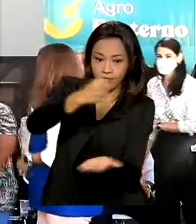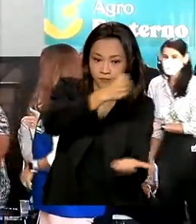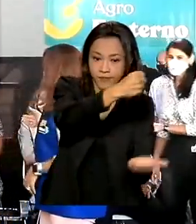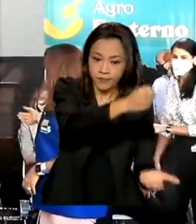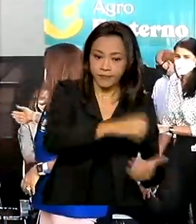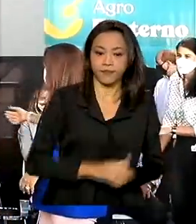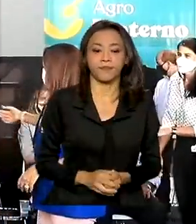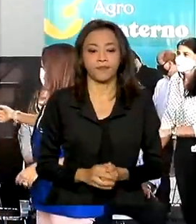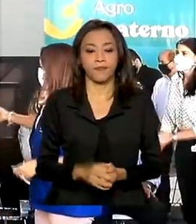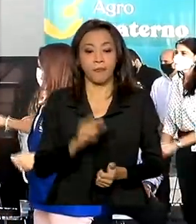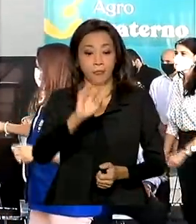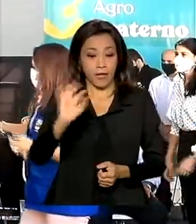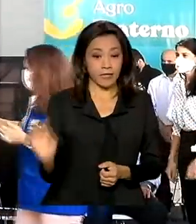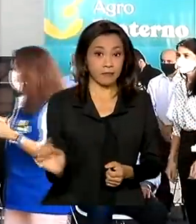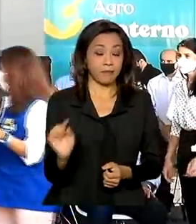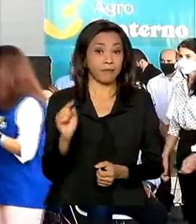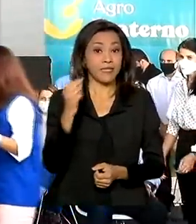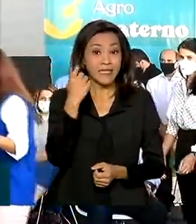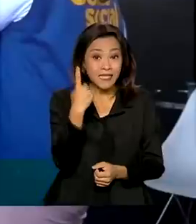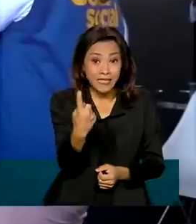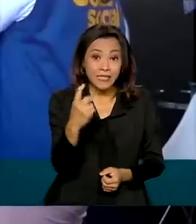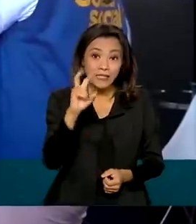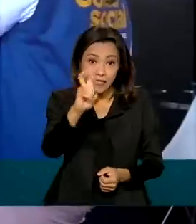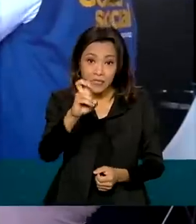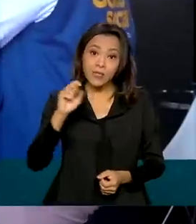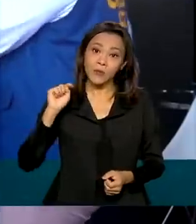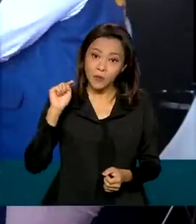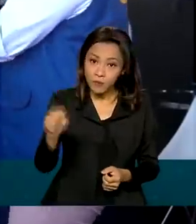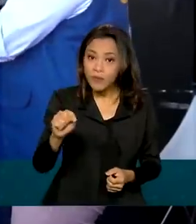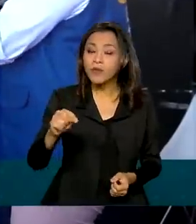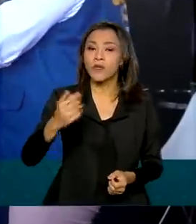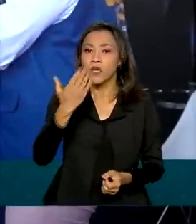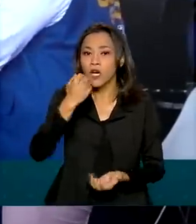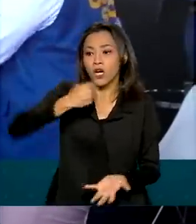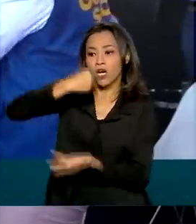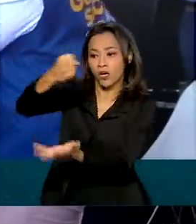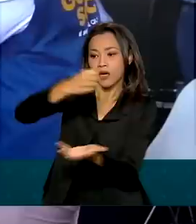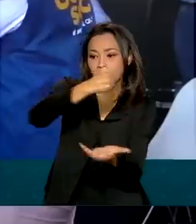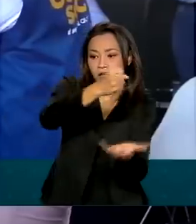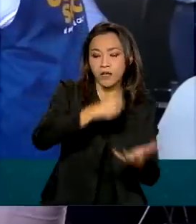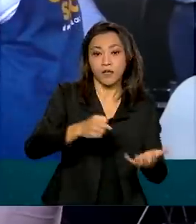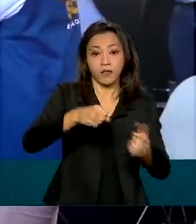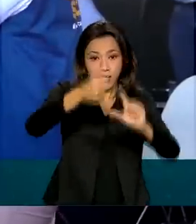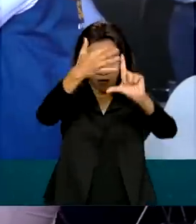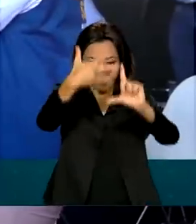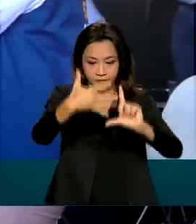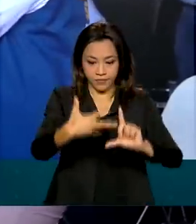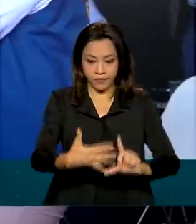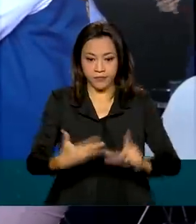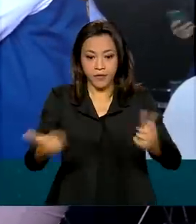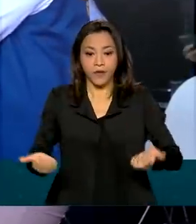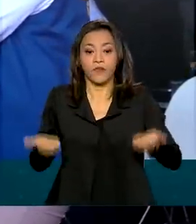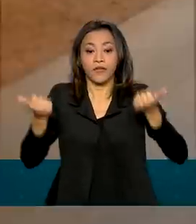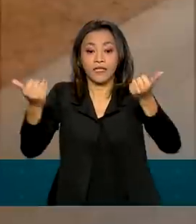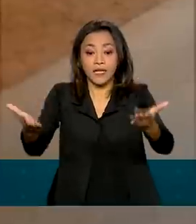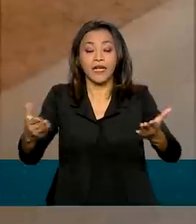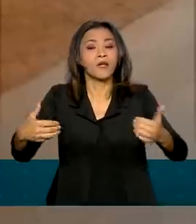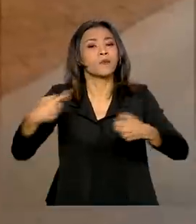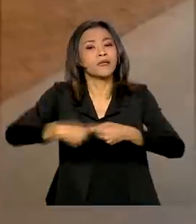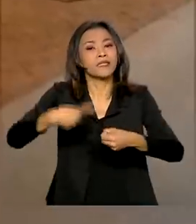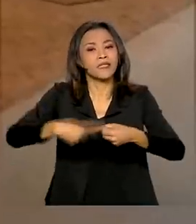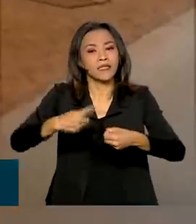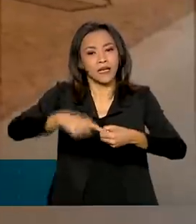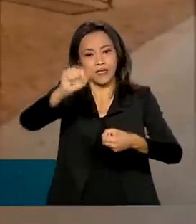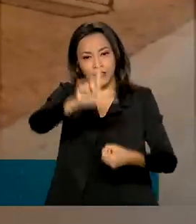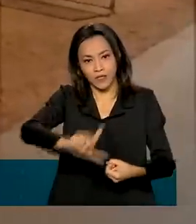As primeiras 5 mil cestas básicas da plataforma Agrofraterno foram entregues na cidade de Lusiânia e outros